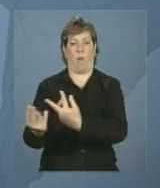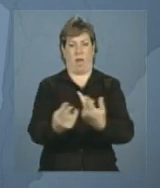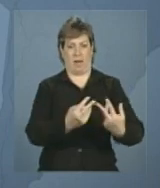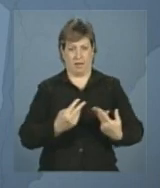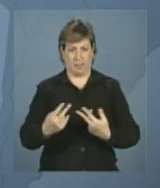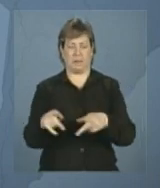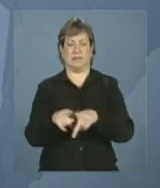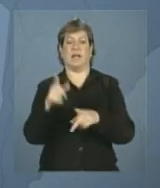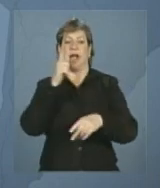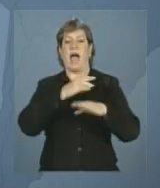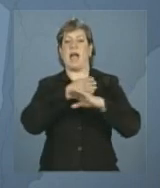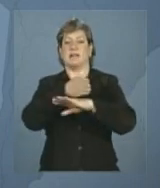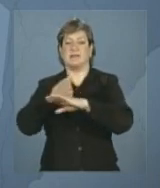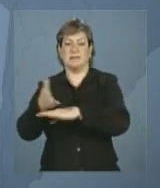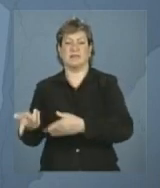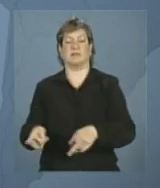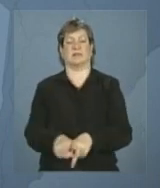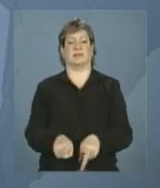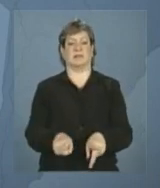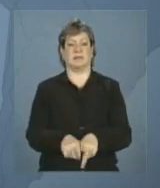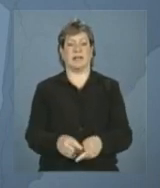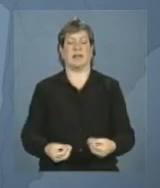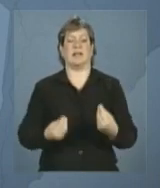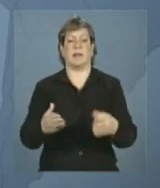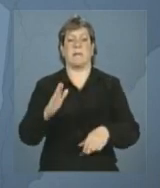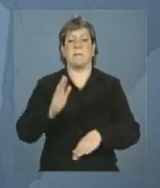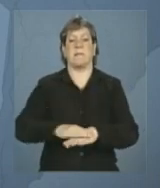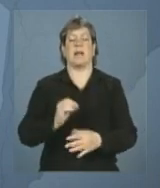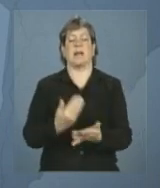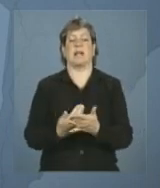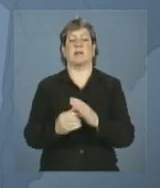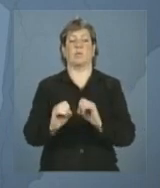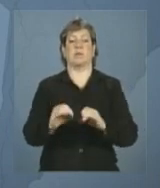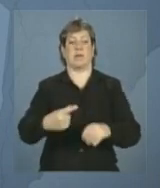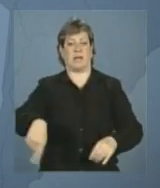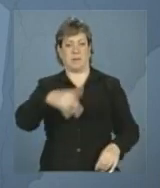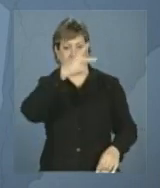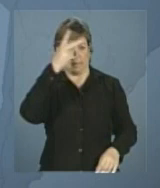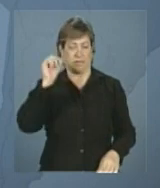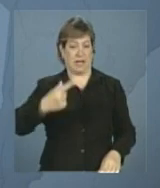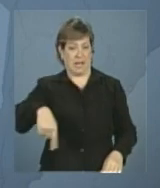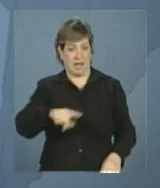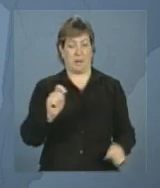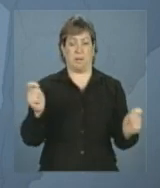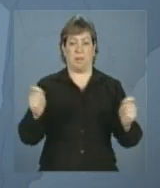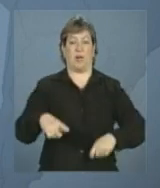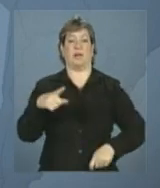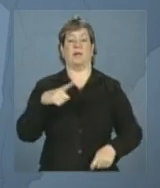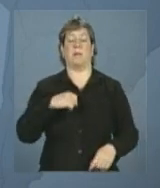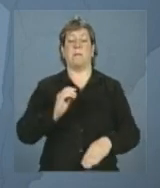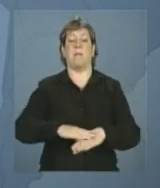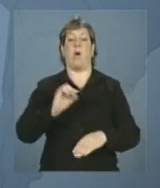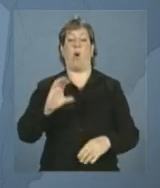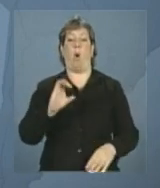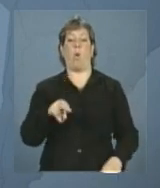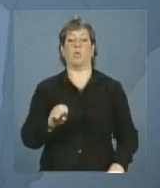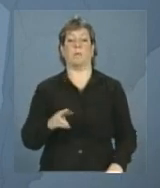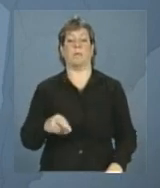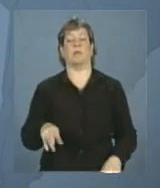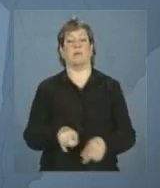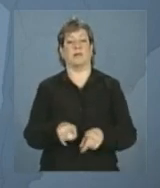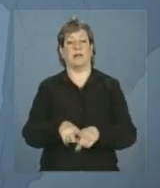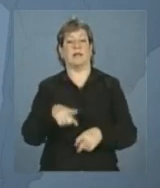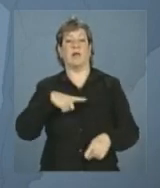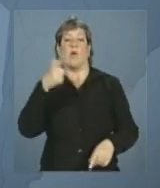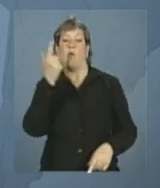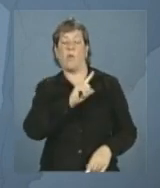e também proporcionando mais educação a essas pessoas, elas podem ser maiores consumidores e ter acesso a produtos.